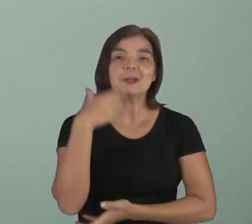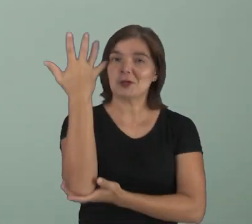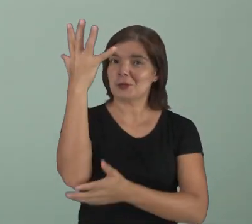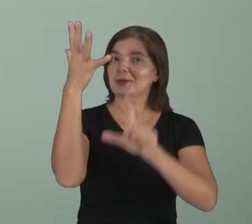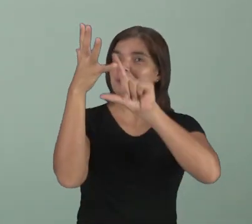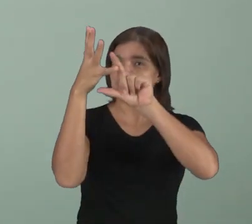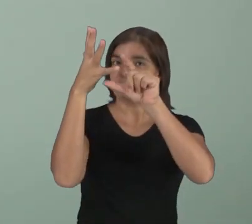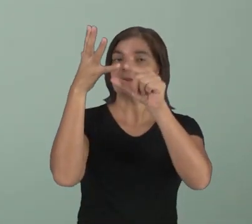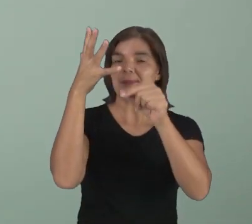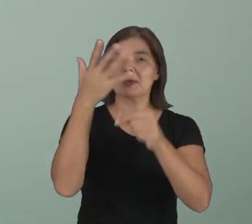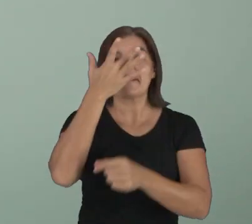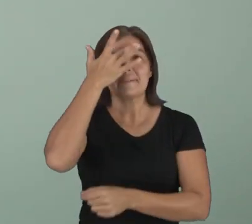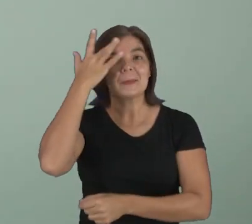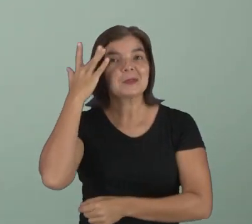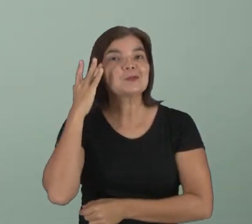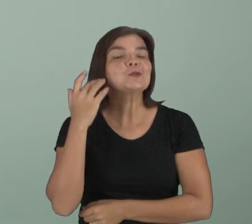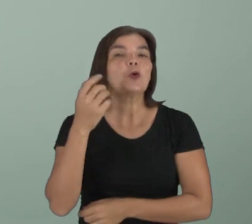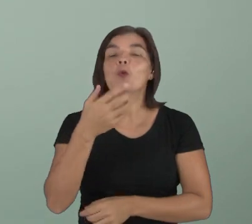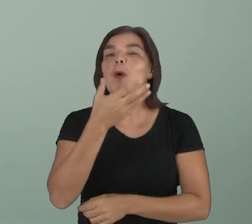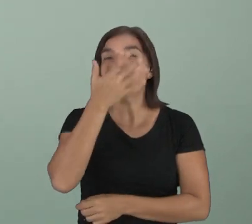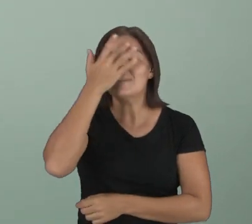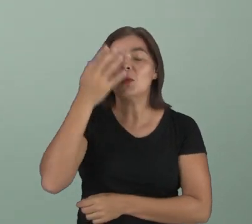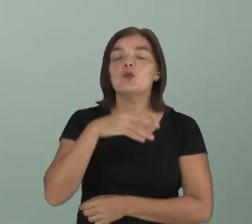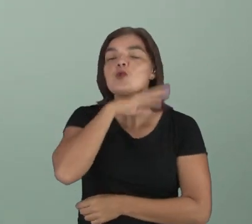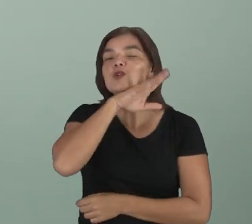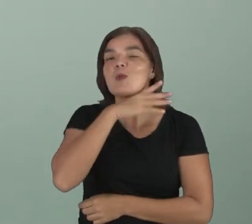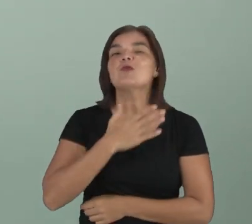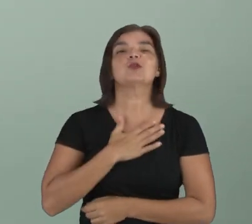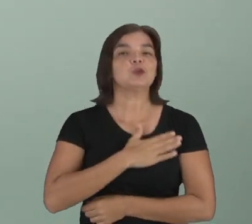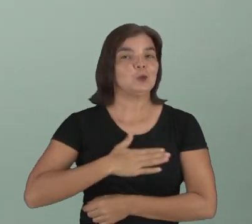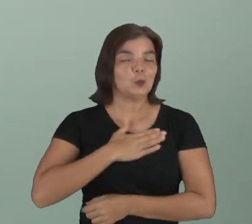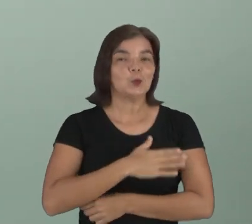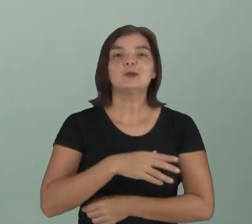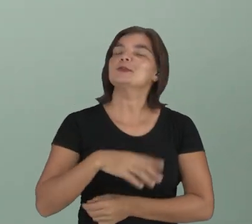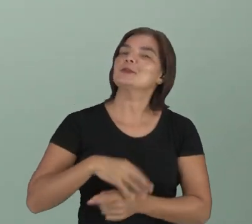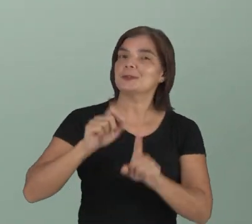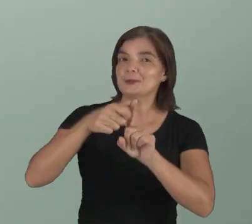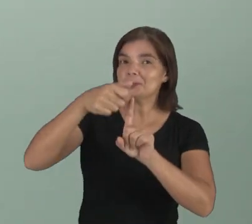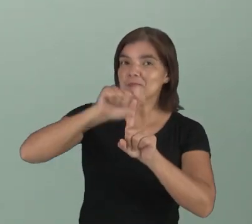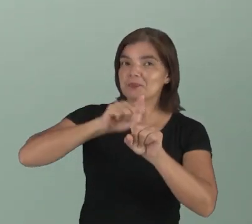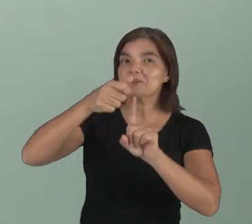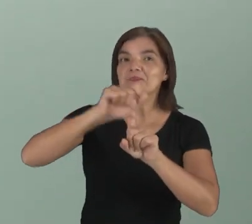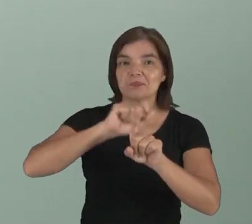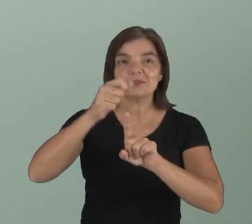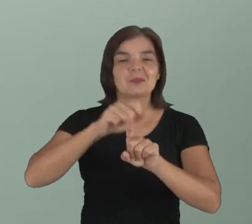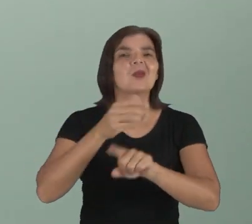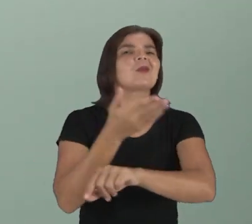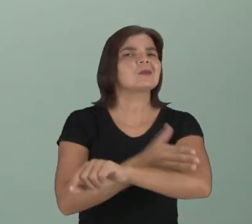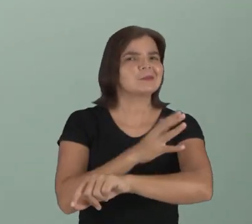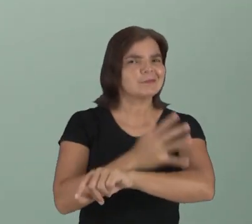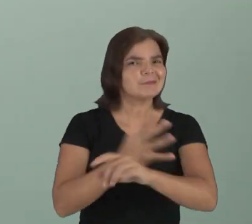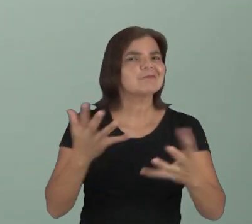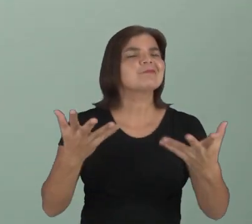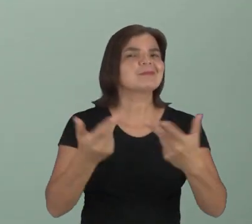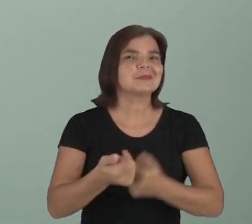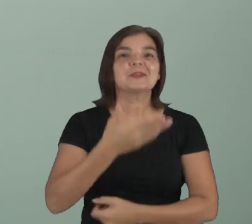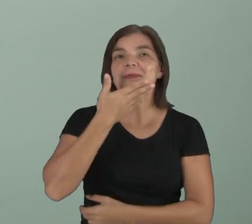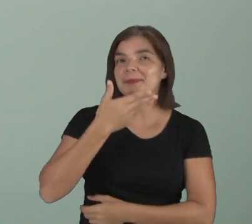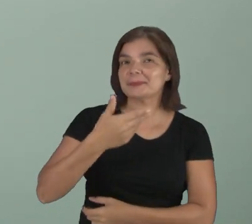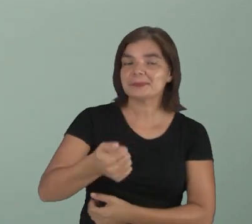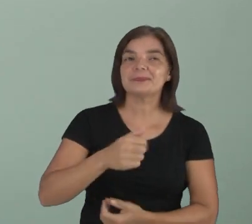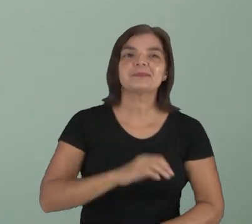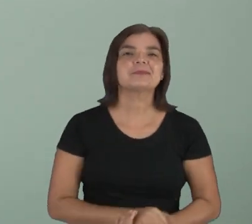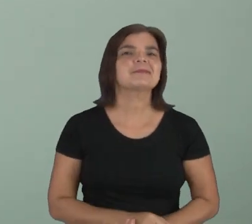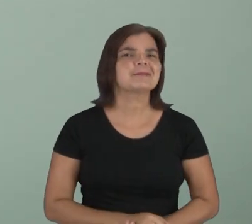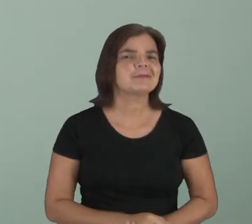no galho de uma árvore e alguém que gosta muito de banana. Essa daqui ficou fácil. Viu como treinar essa habilidade ficou muito melhor?